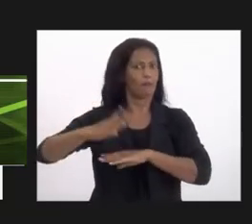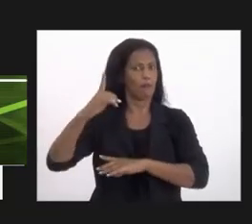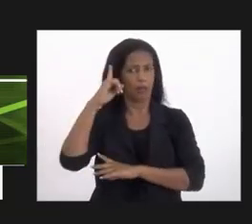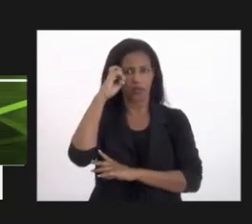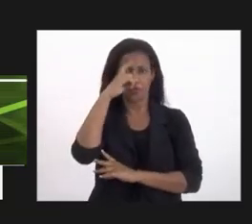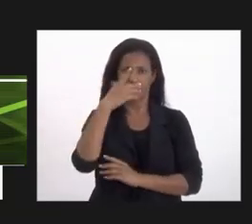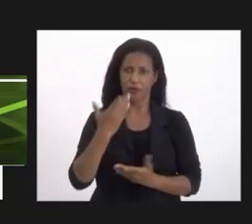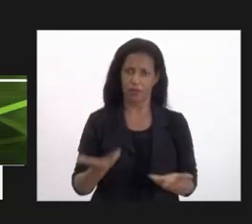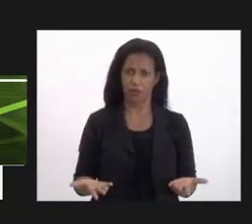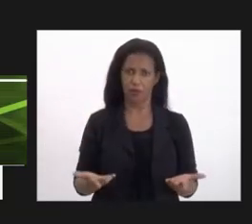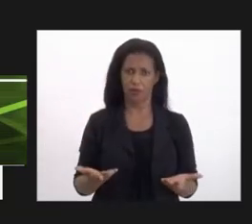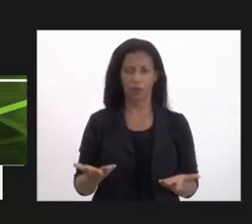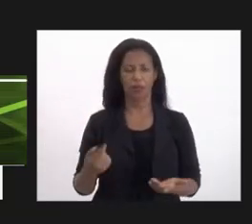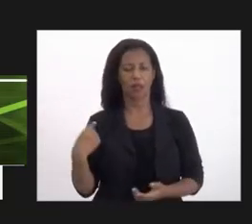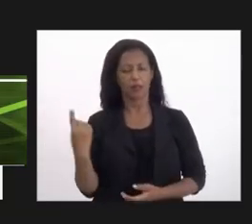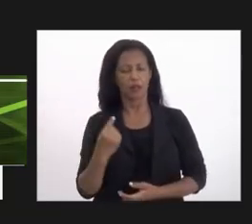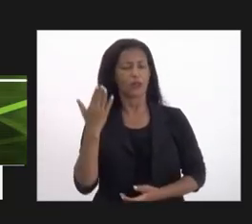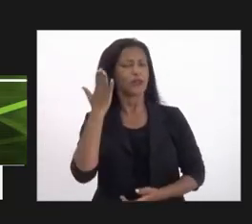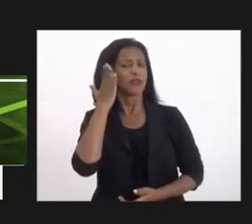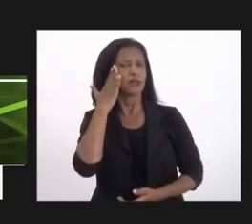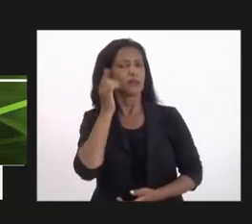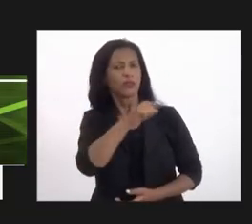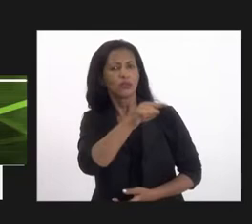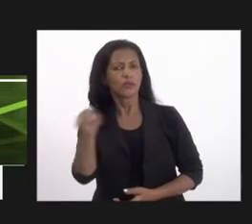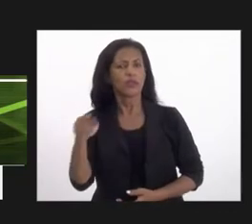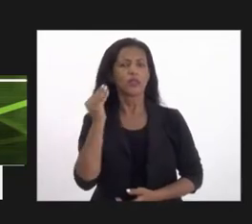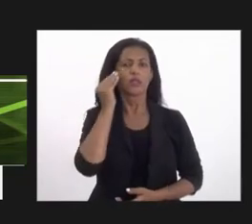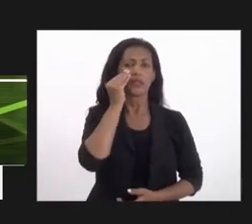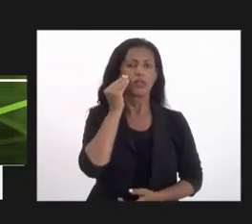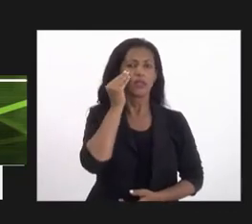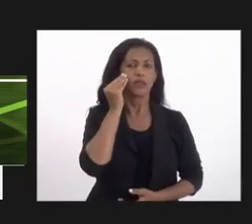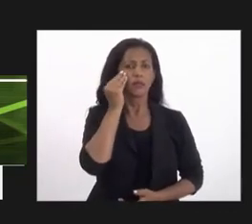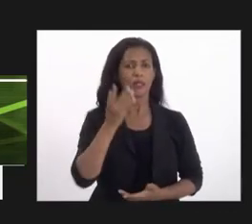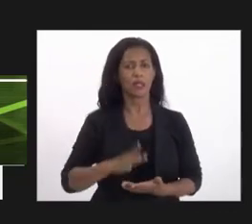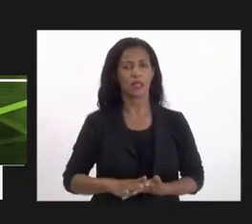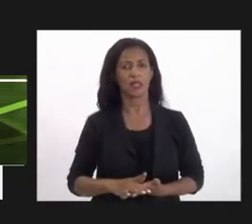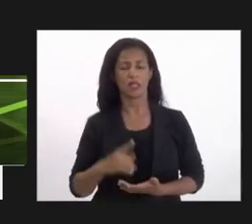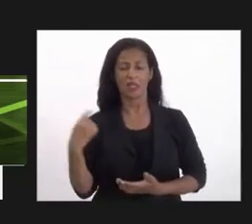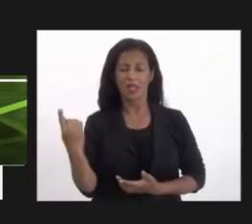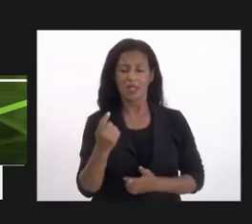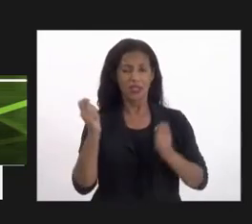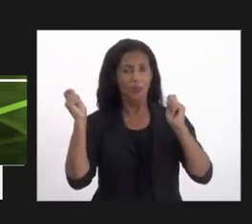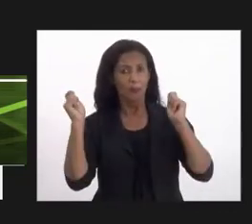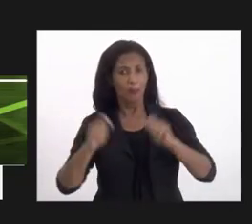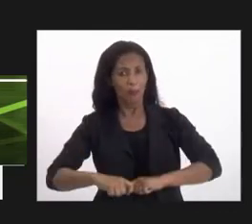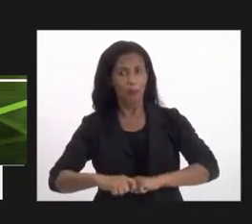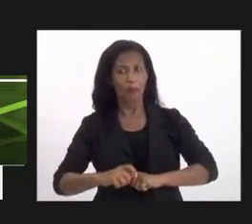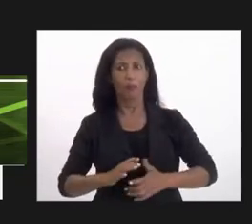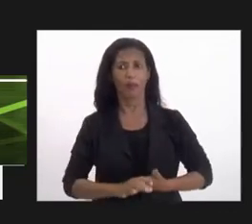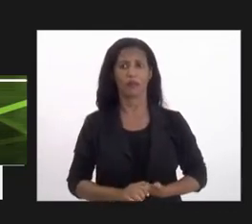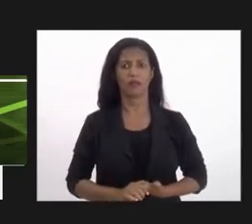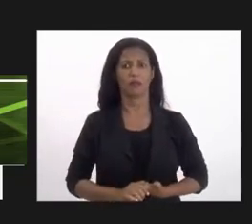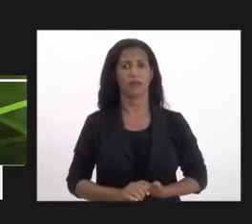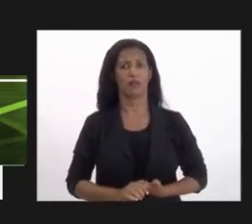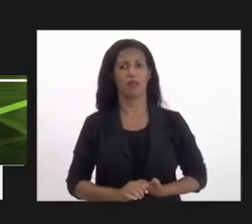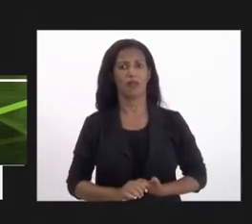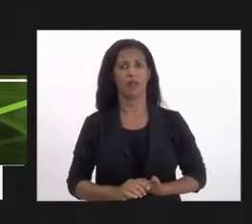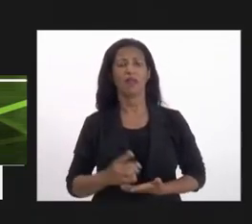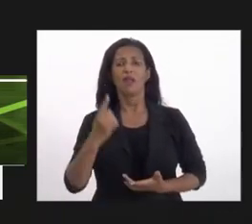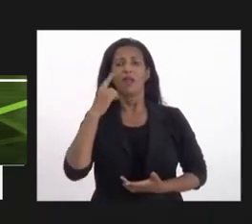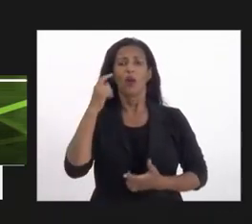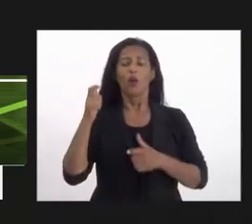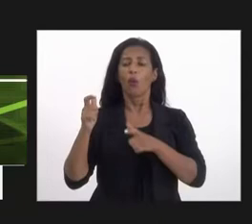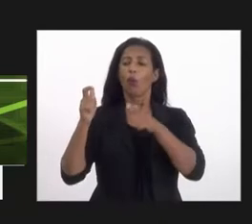Então, a gente quer saber de vocês, a experiência de vocês e que a gente possa apontar, né? Para que lugar,